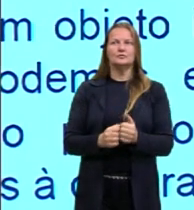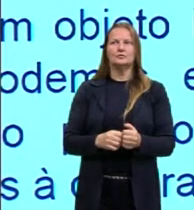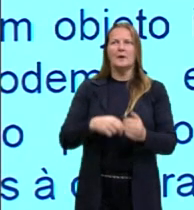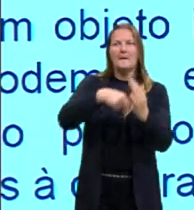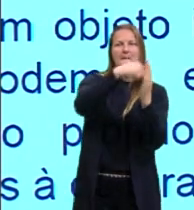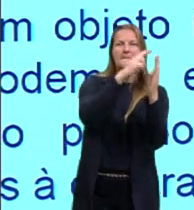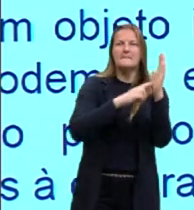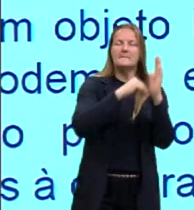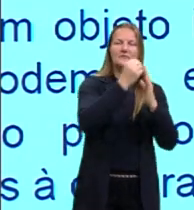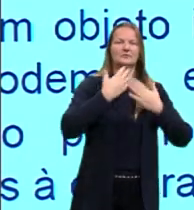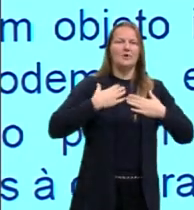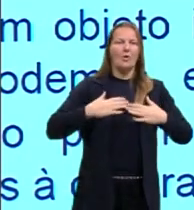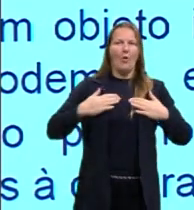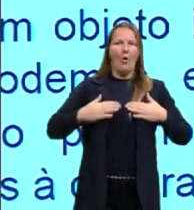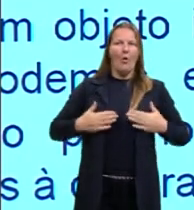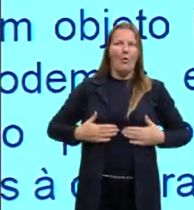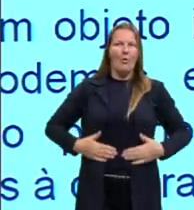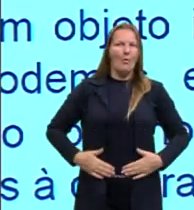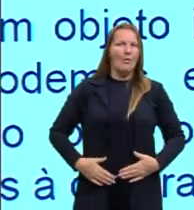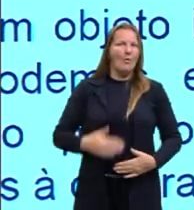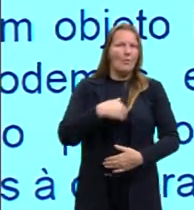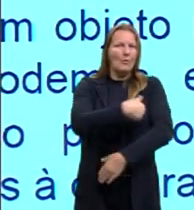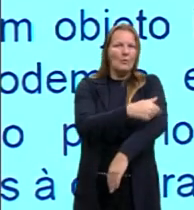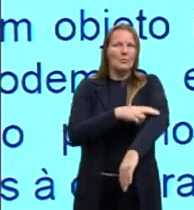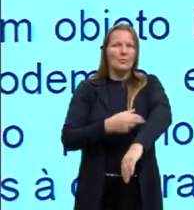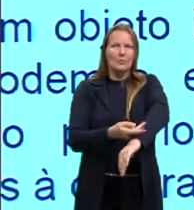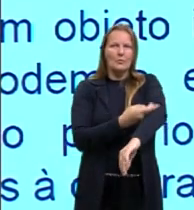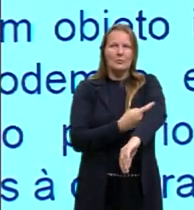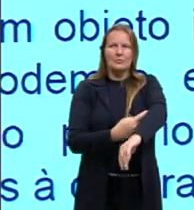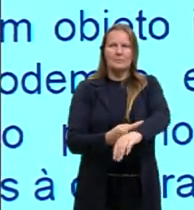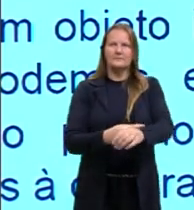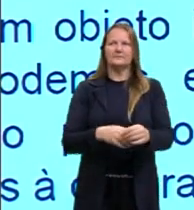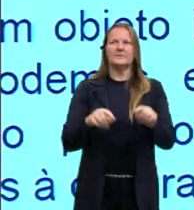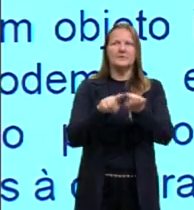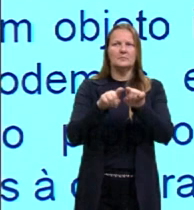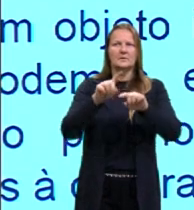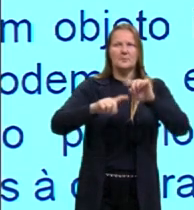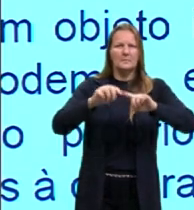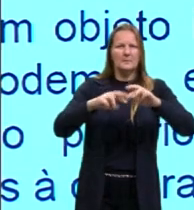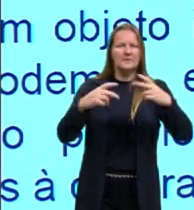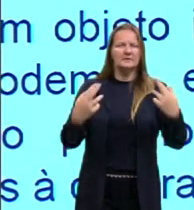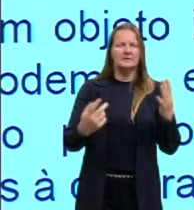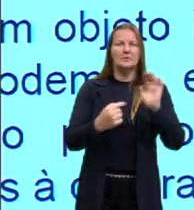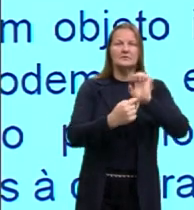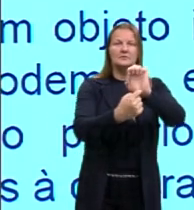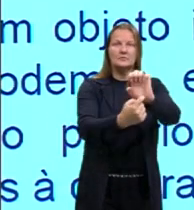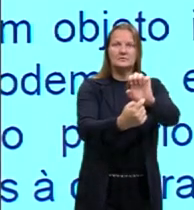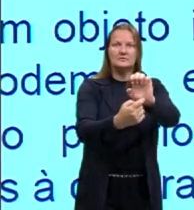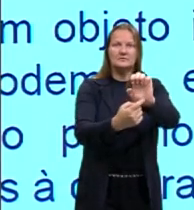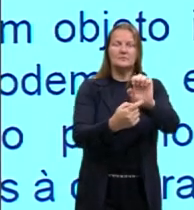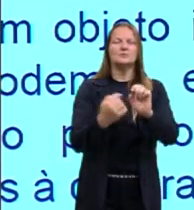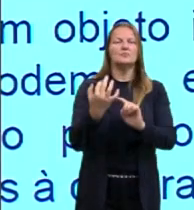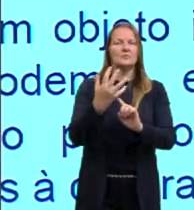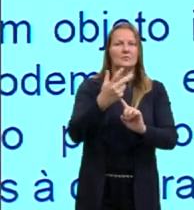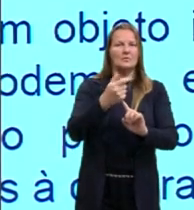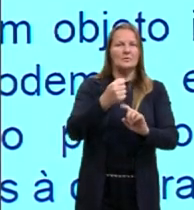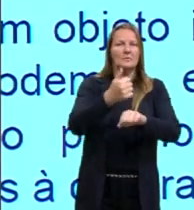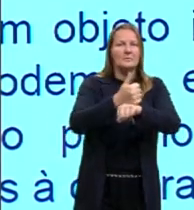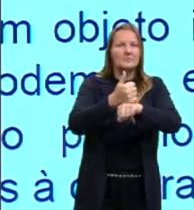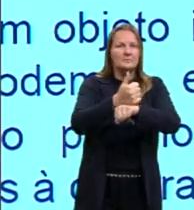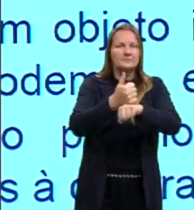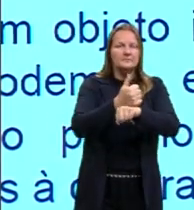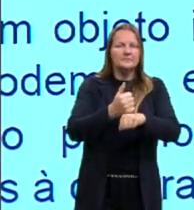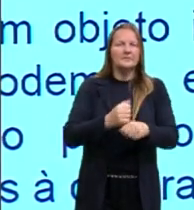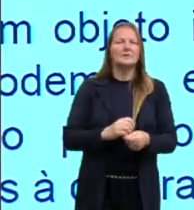pintura corporal, né? Nós temos aqui também um objeto artístico que foi levado para exposição por uma artista, né?